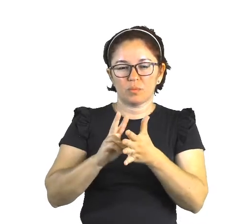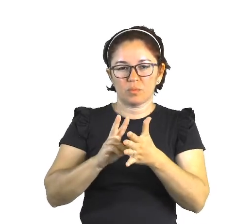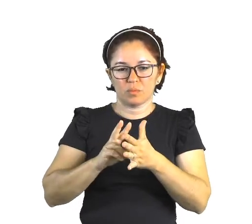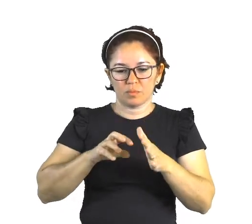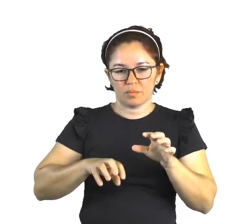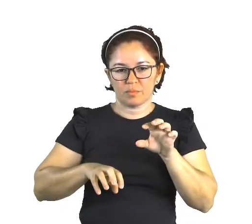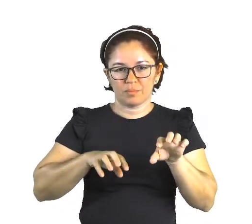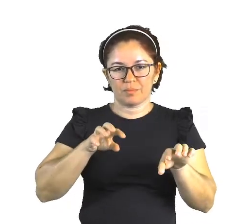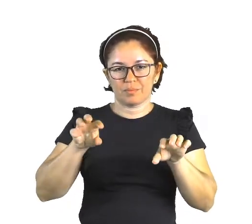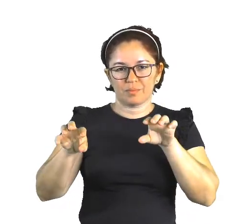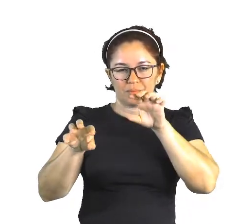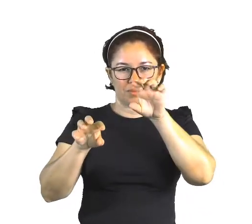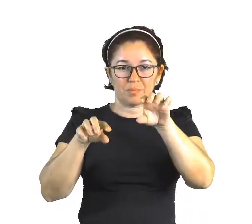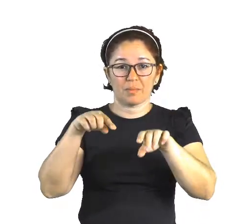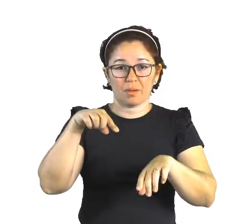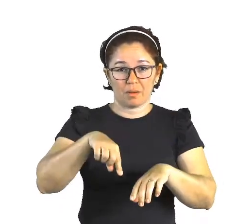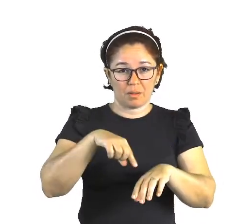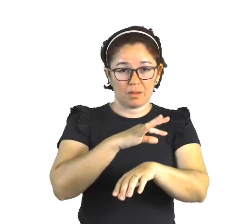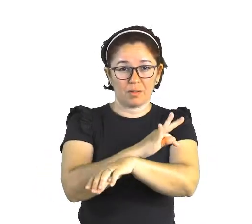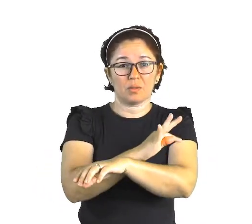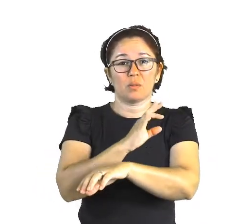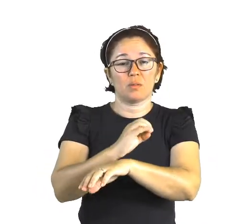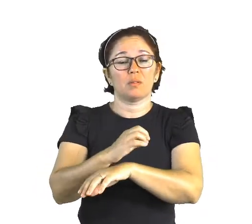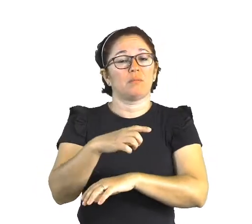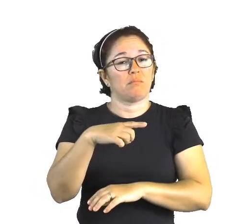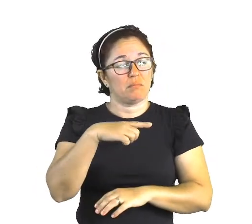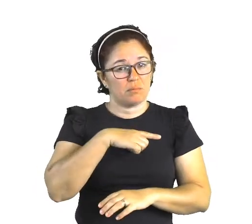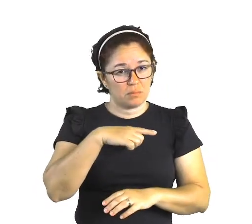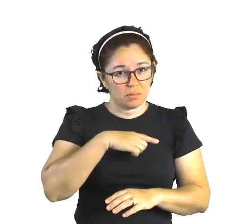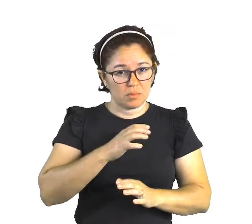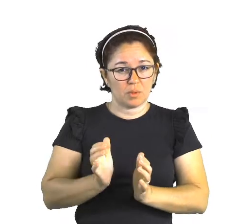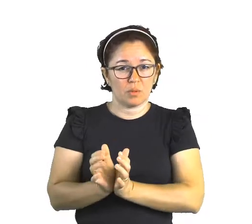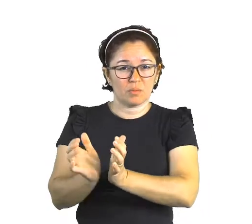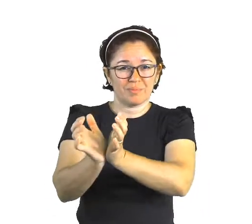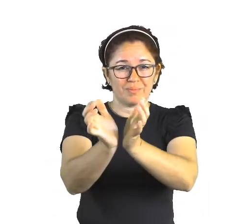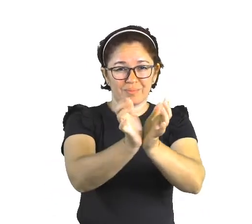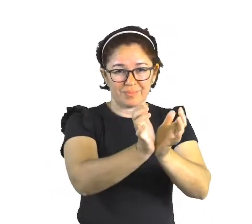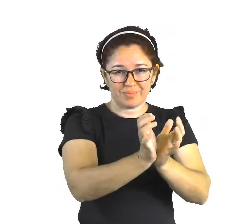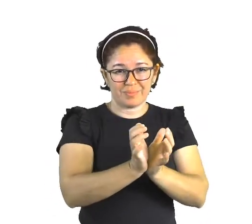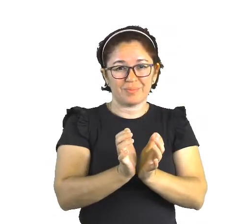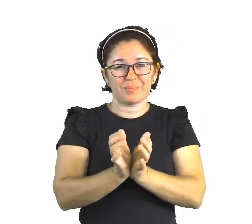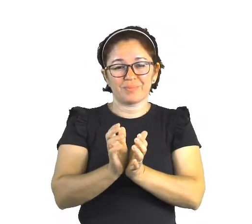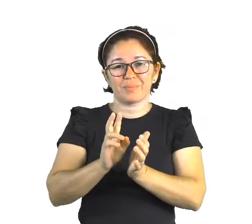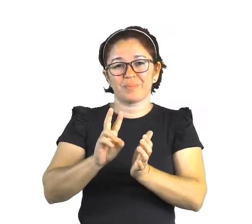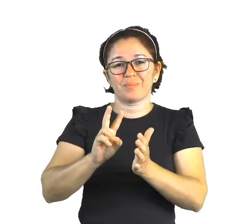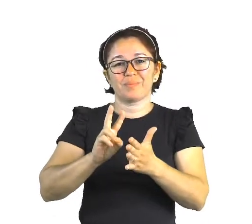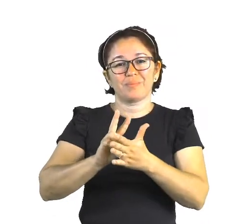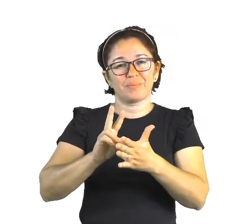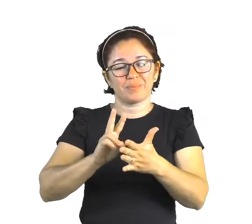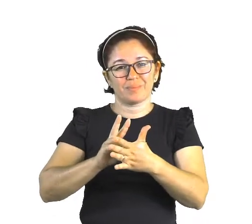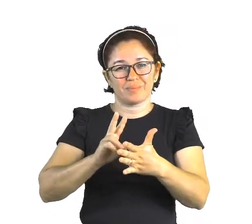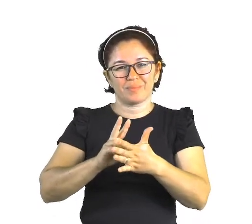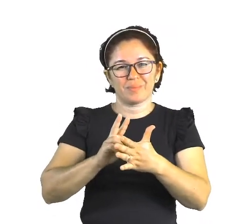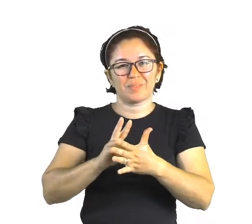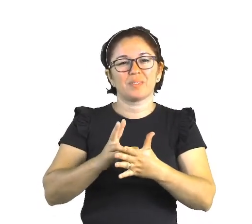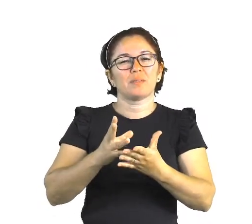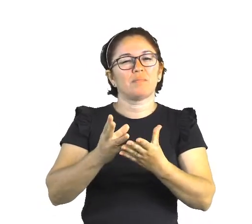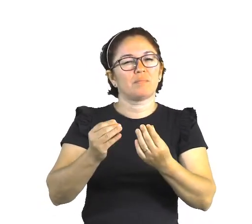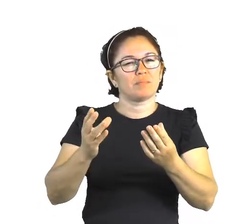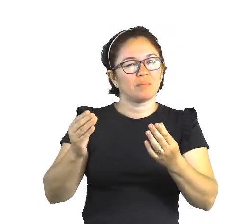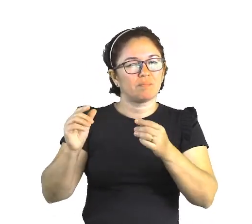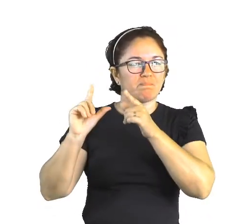Tocantins tem sim, pessoal, povos indígenas. Nós temos uma tradição indígena.